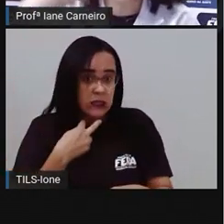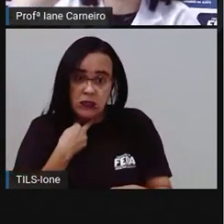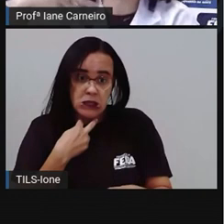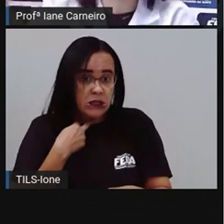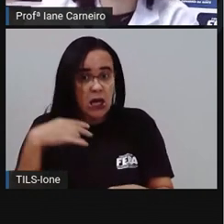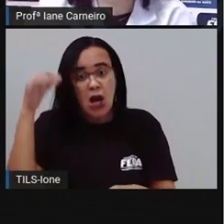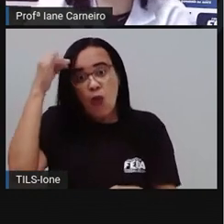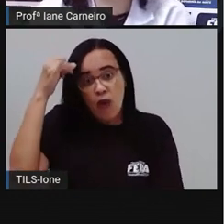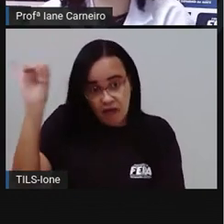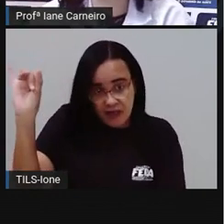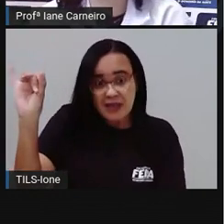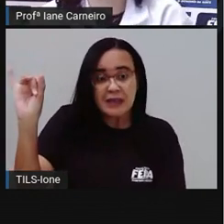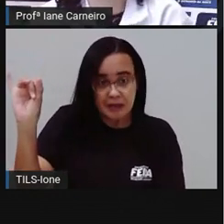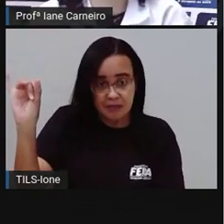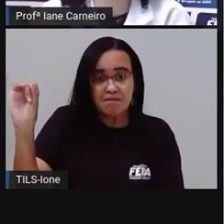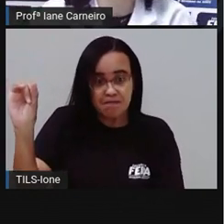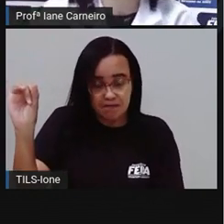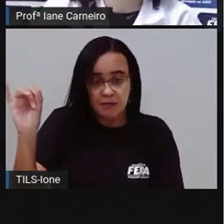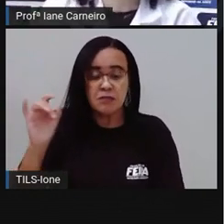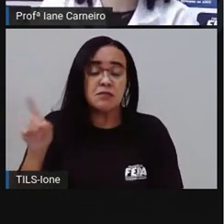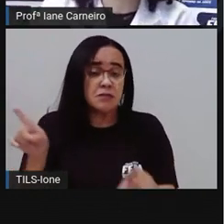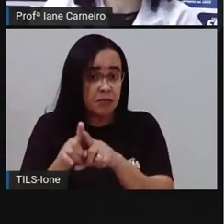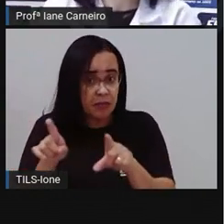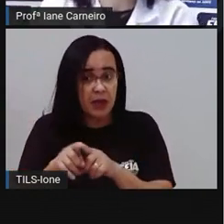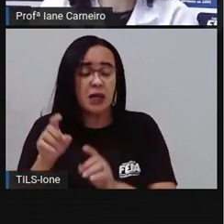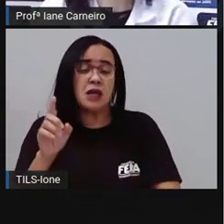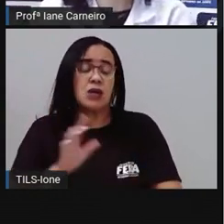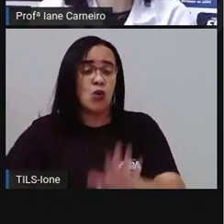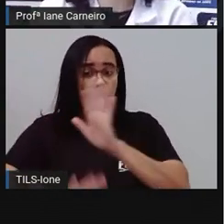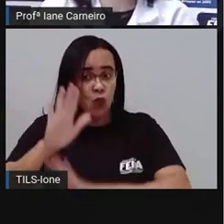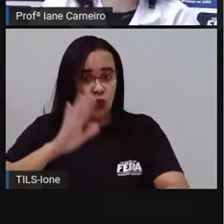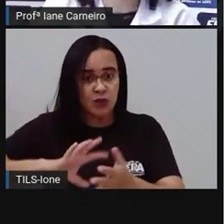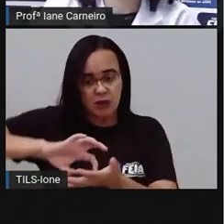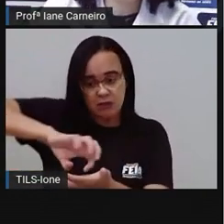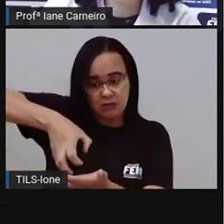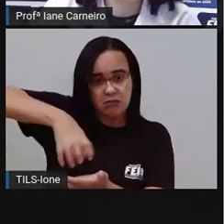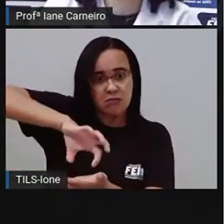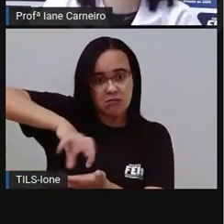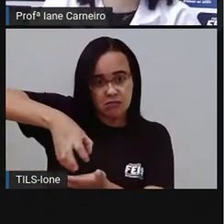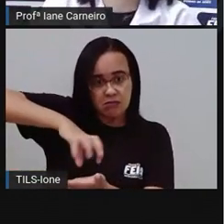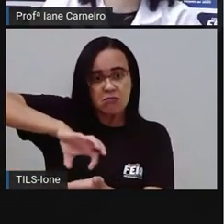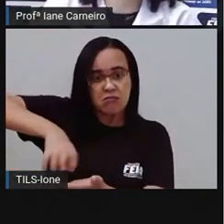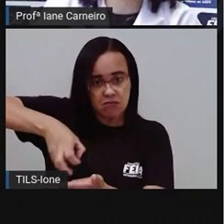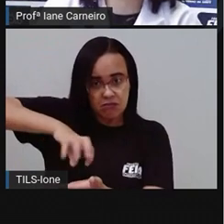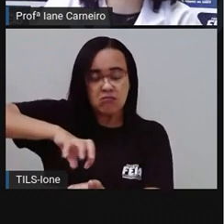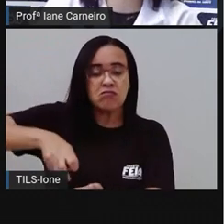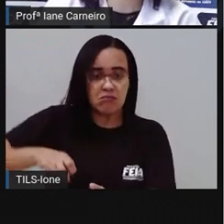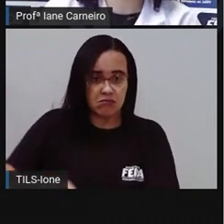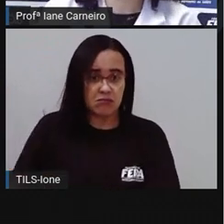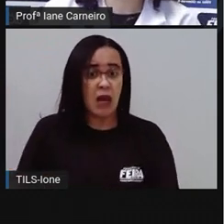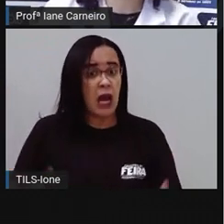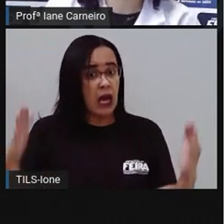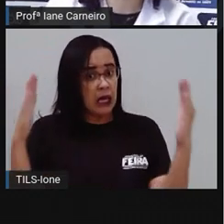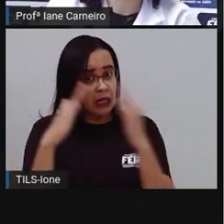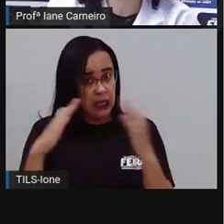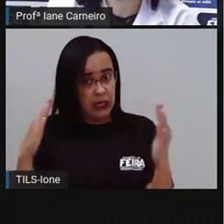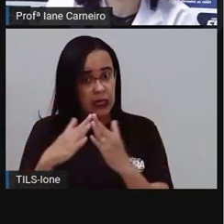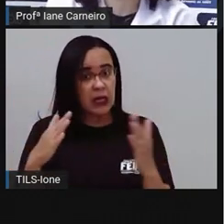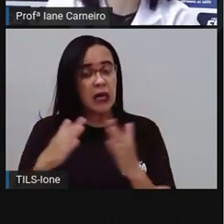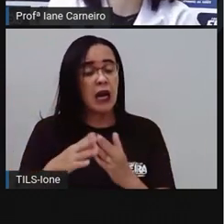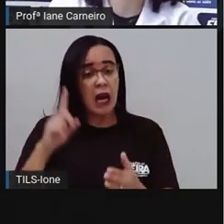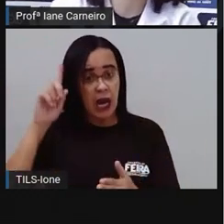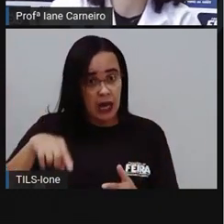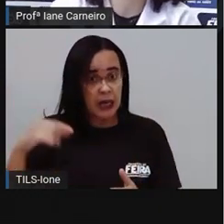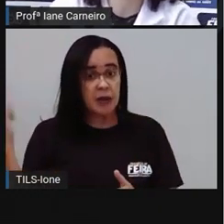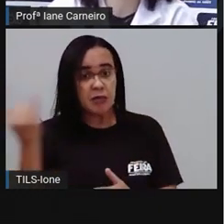senão você pode sujar a mão de novo, né? Então, e em casa a gente tem que estar sempre lavando, né? O banheiro, deixando ele bem sequinho,